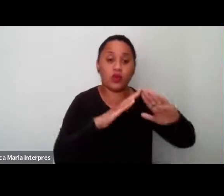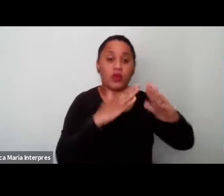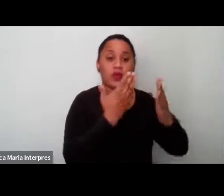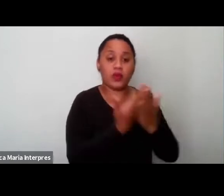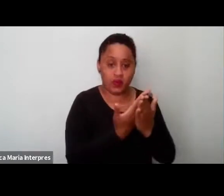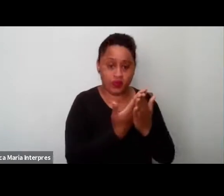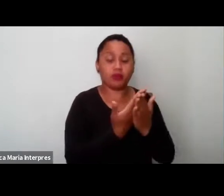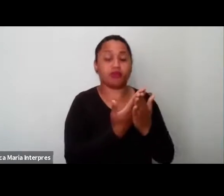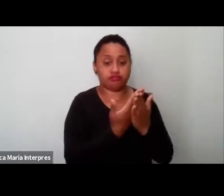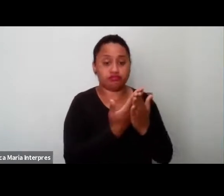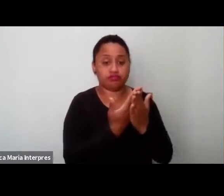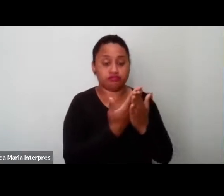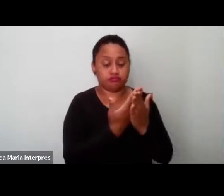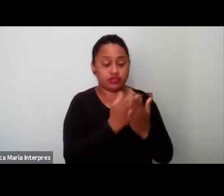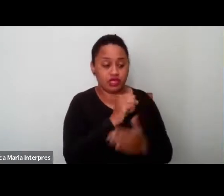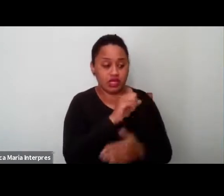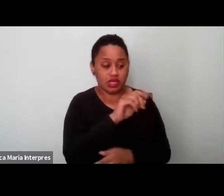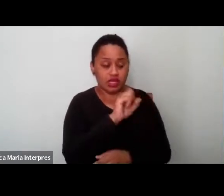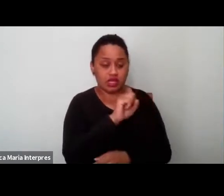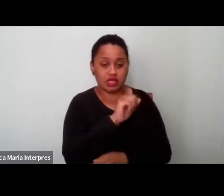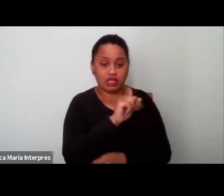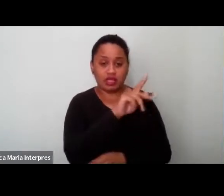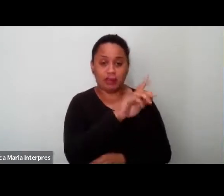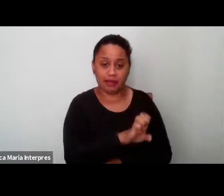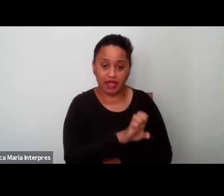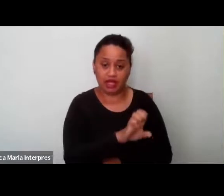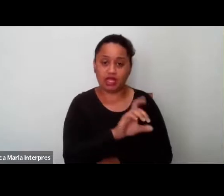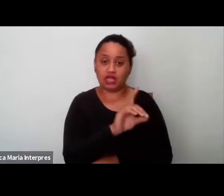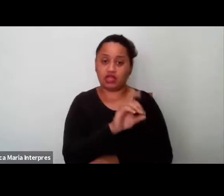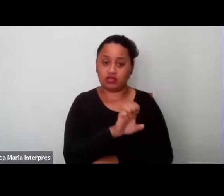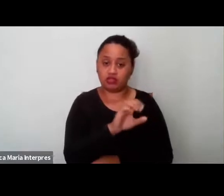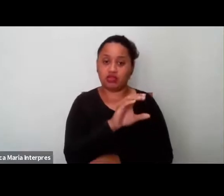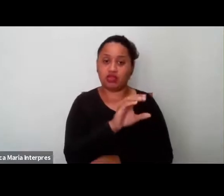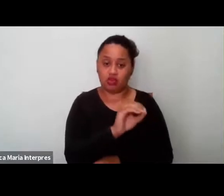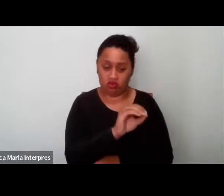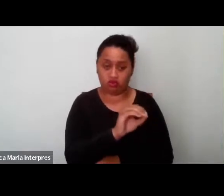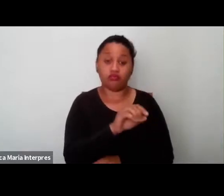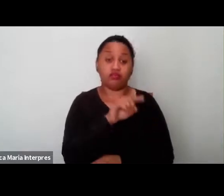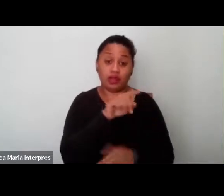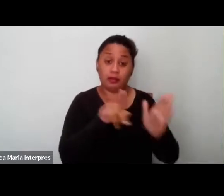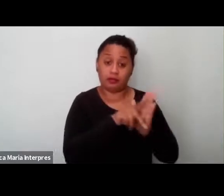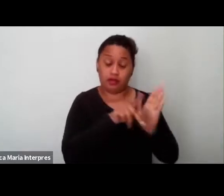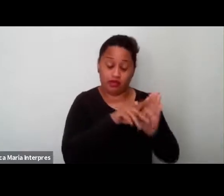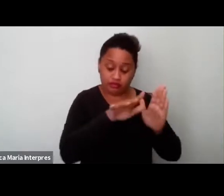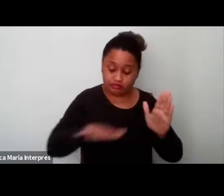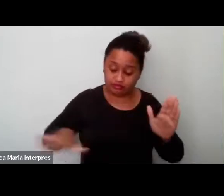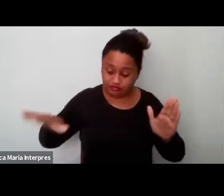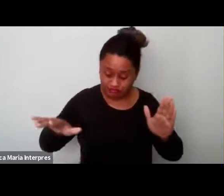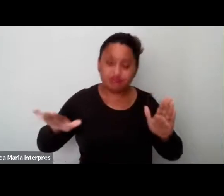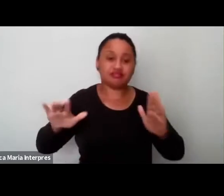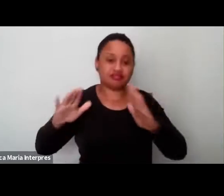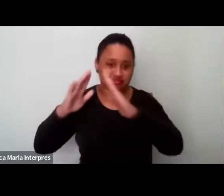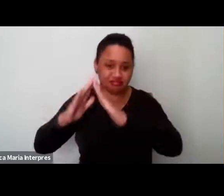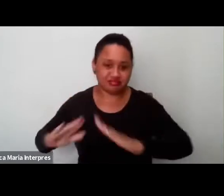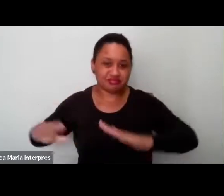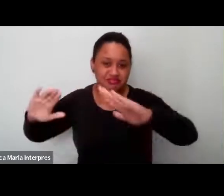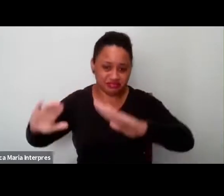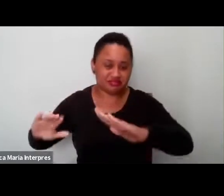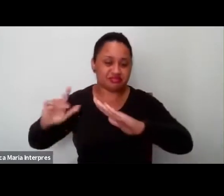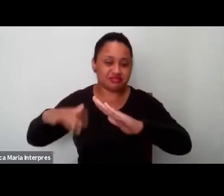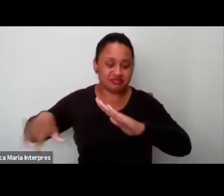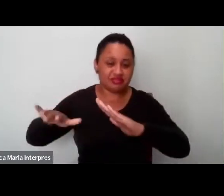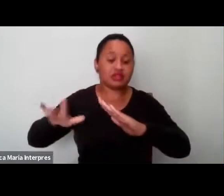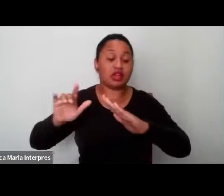Sapeticó, que é a escola da aldeia, e que depois eu vou falar um pouquinho, né, sobre esse processo de escolarização,